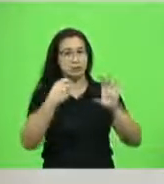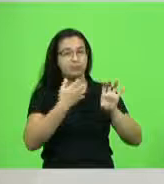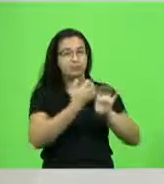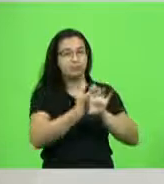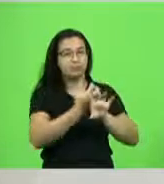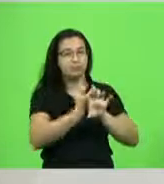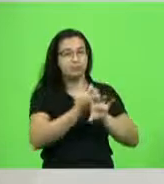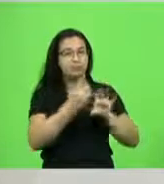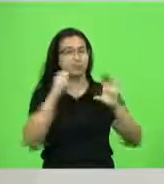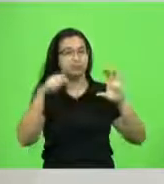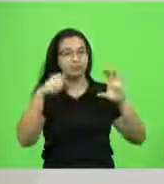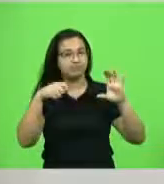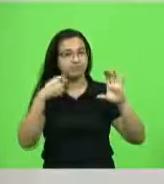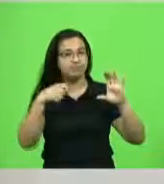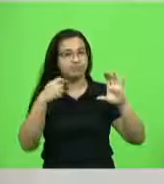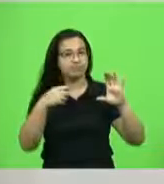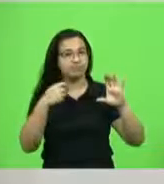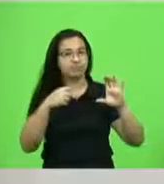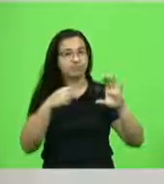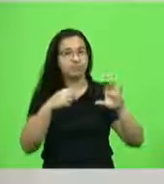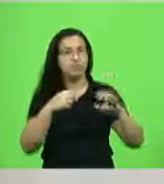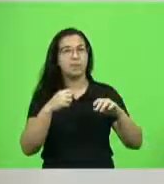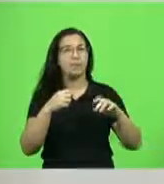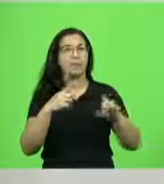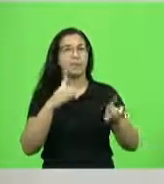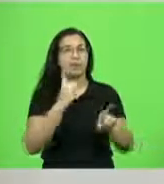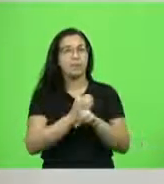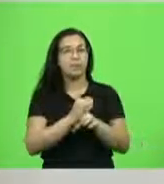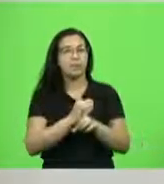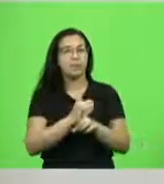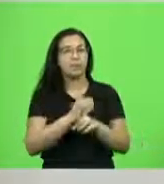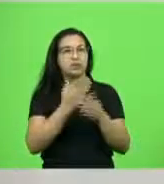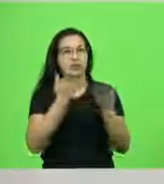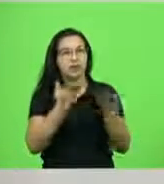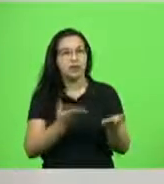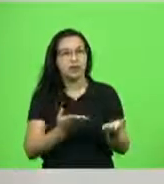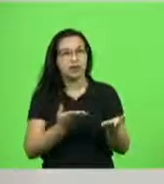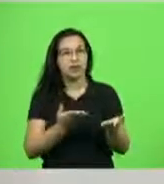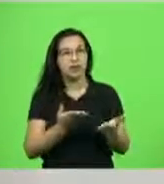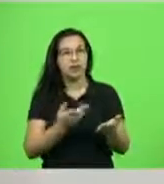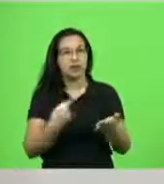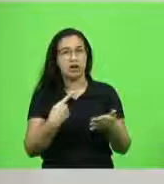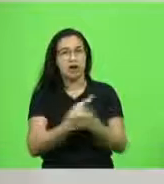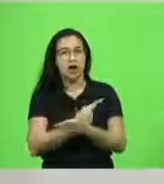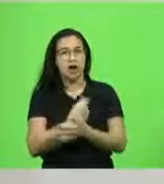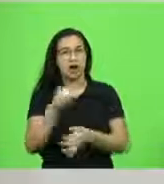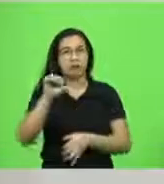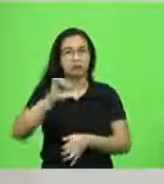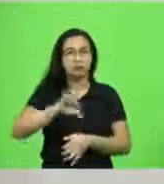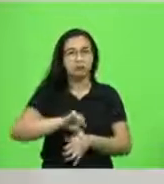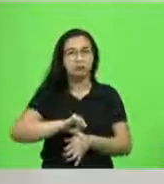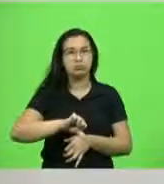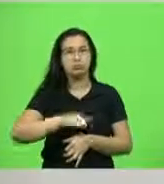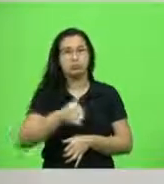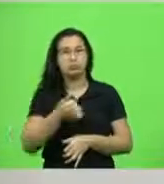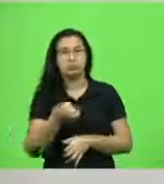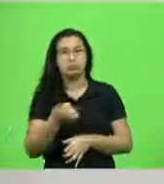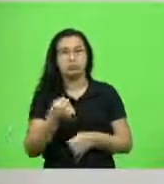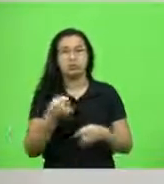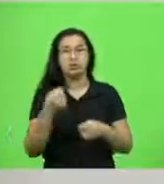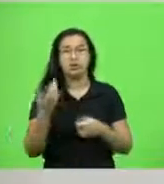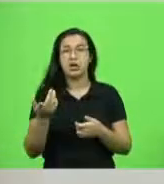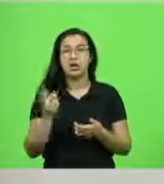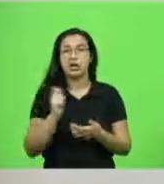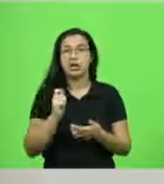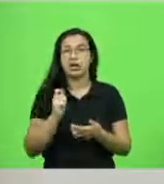alta tecnologia para identificar o rosto do cidadão, se ele é de bem, se ele não é de bem, se ele está devendo, se ele